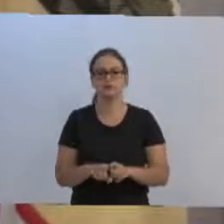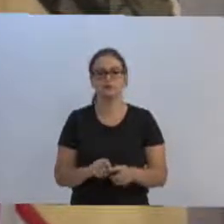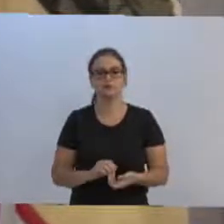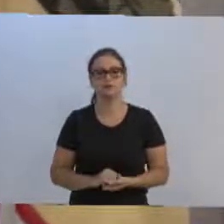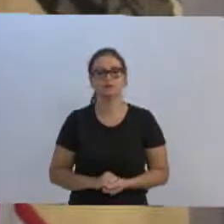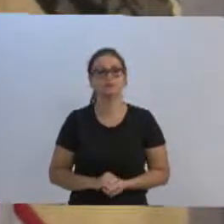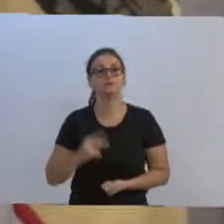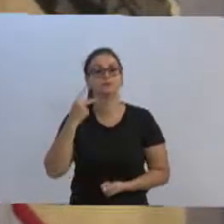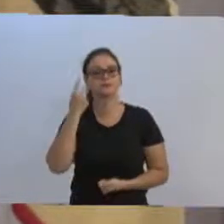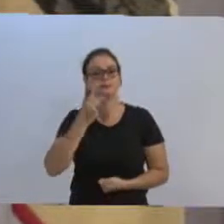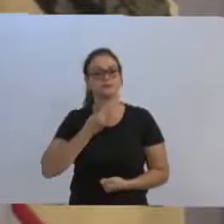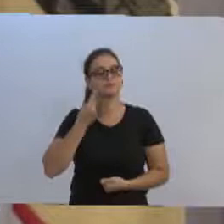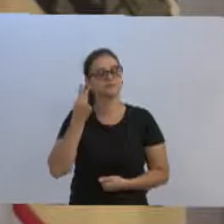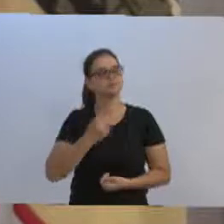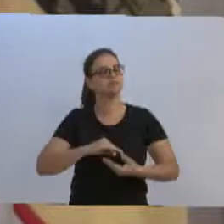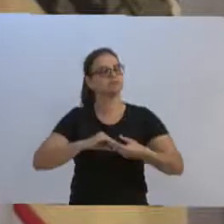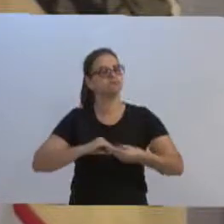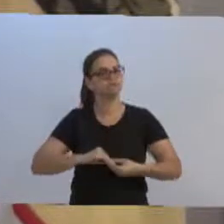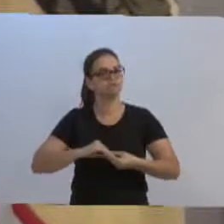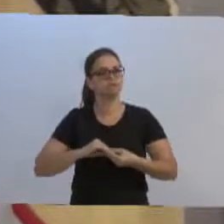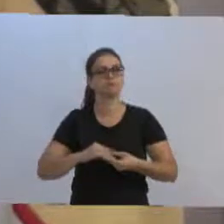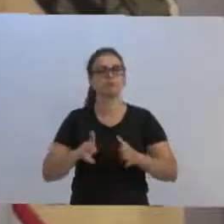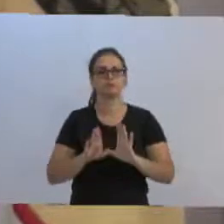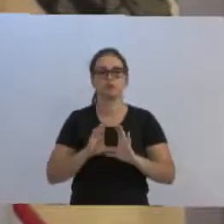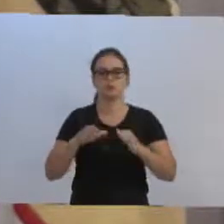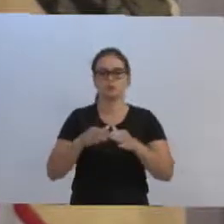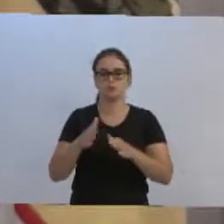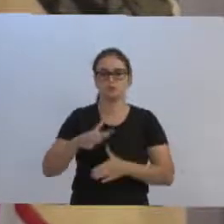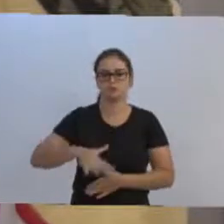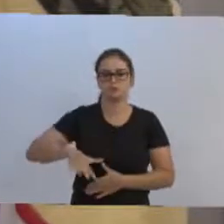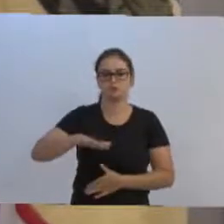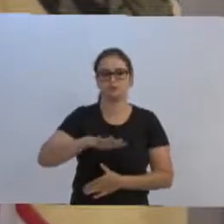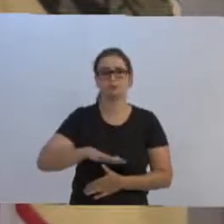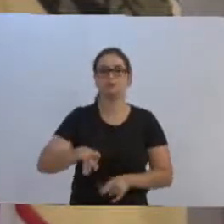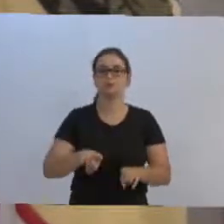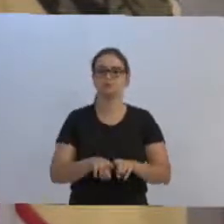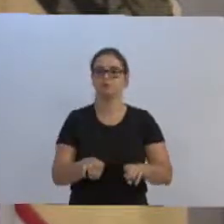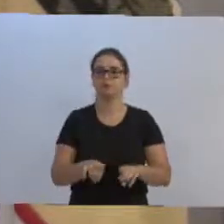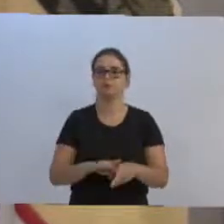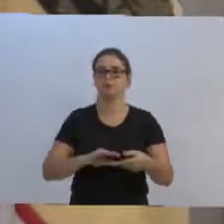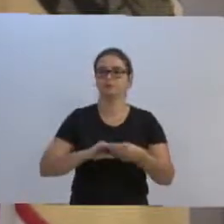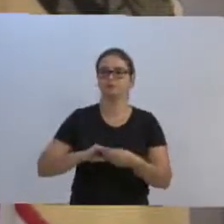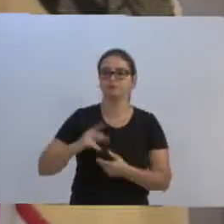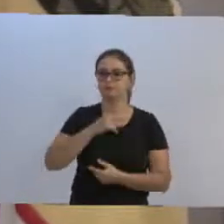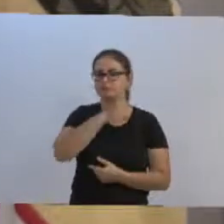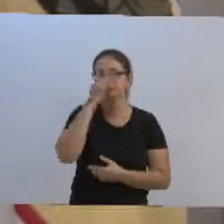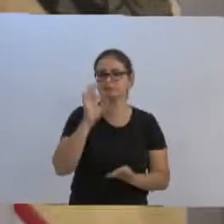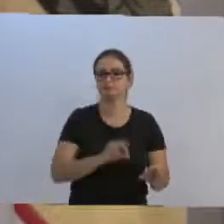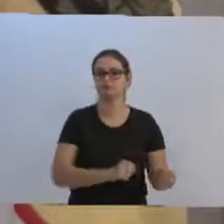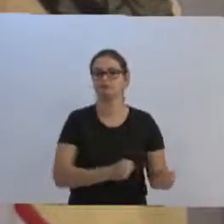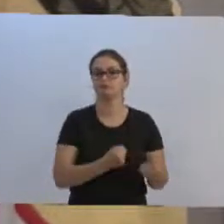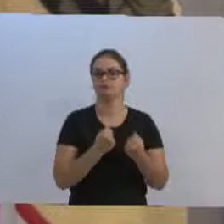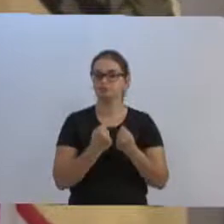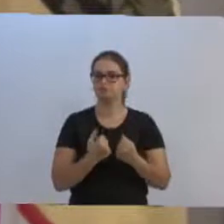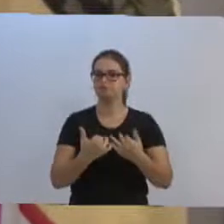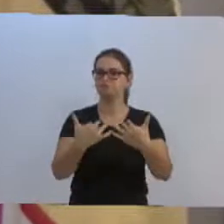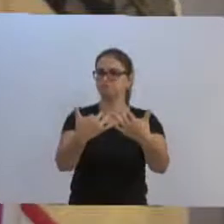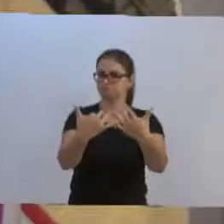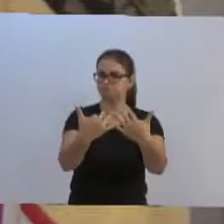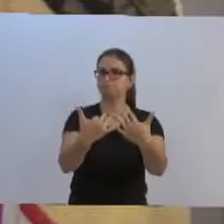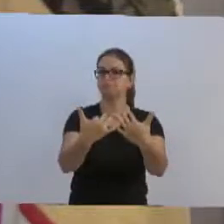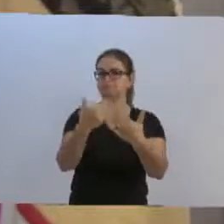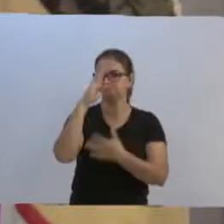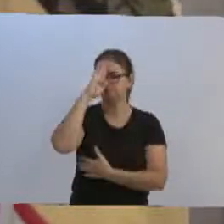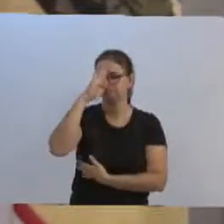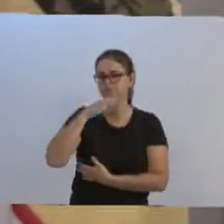vereadores que compõem o parlamento, saúdo os senhores e as senhoras que nos ouro com a presença em plenário, com destaque